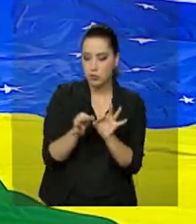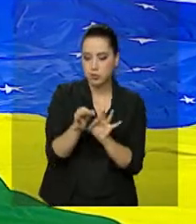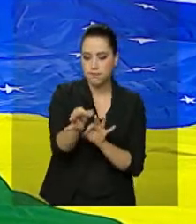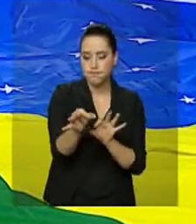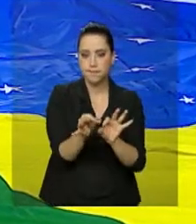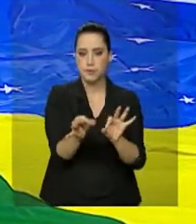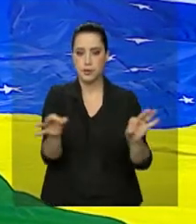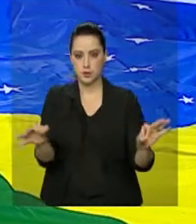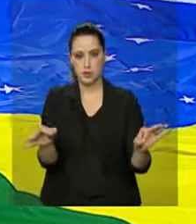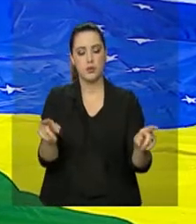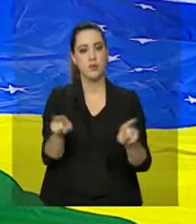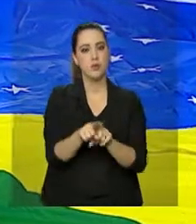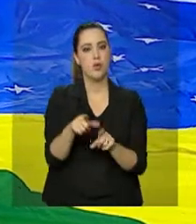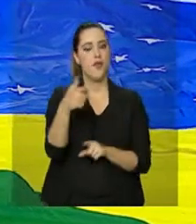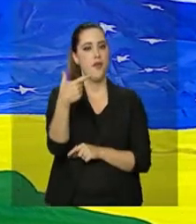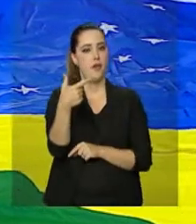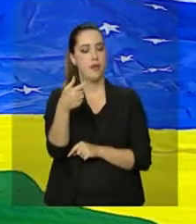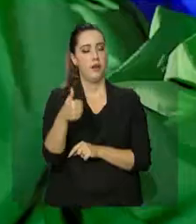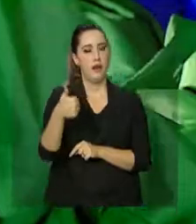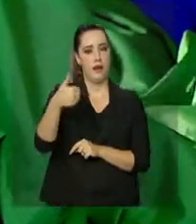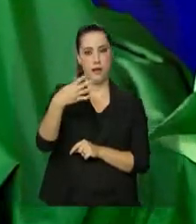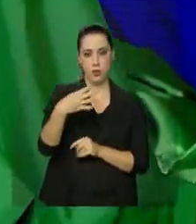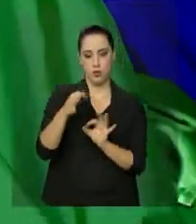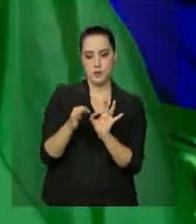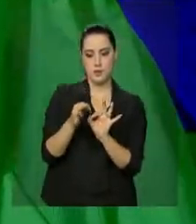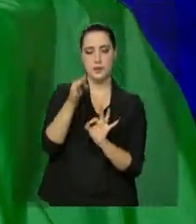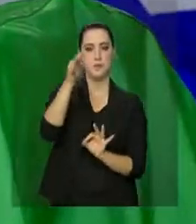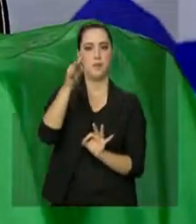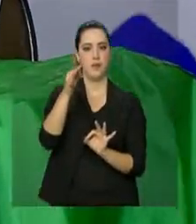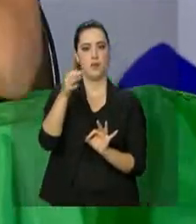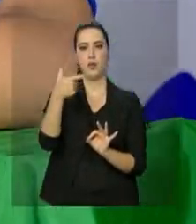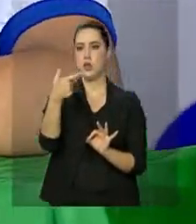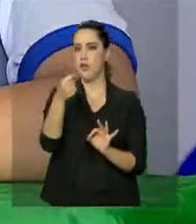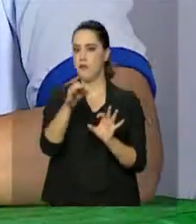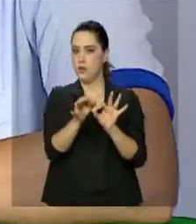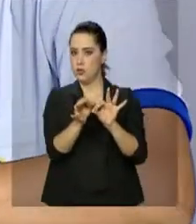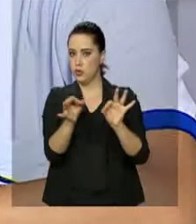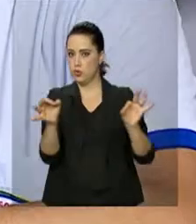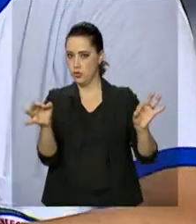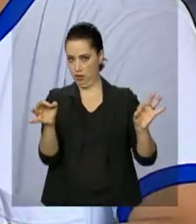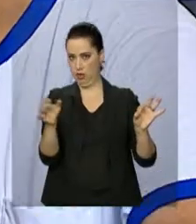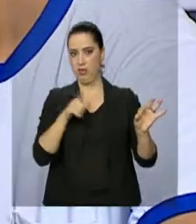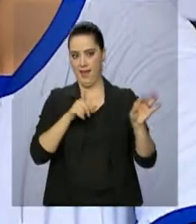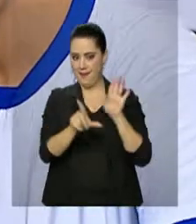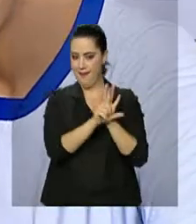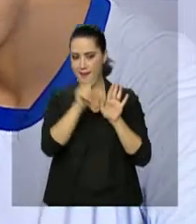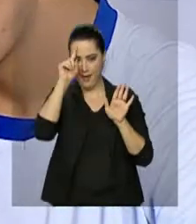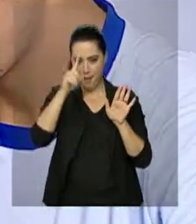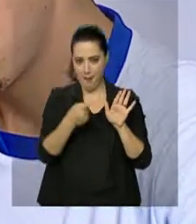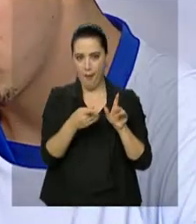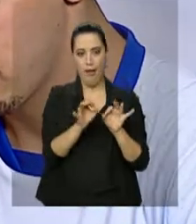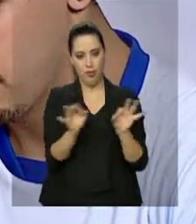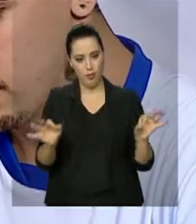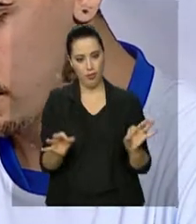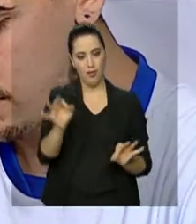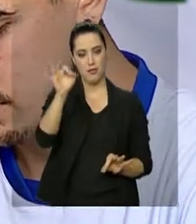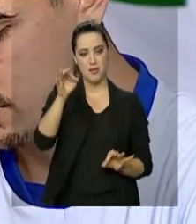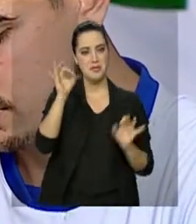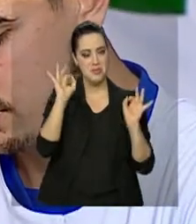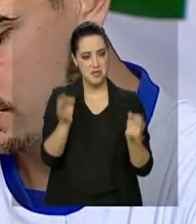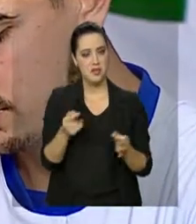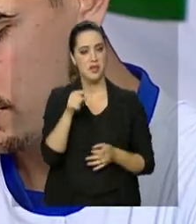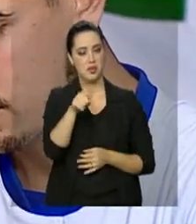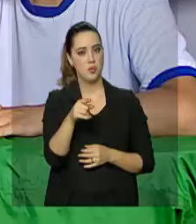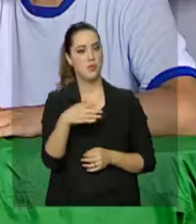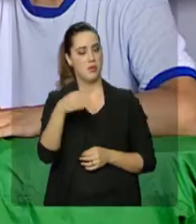altura e 20 metros de comprimento. Todas as medidas definidas em lei e na cabeça do dono da fábrica, o